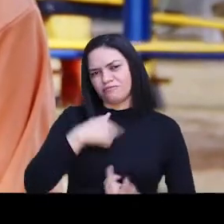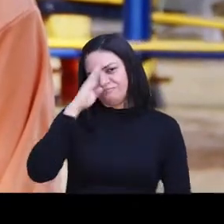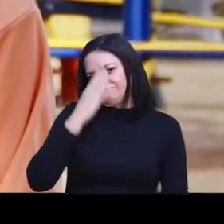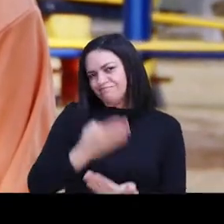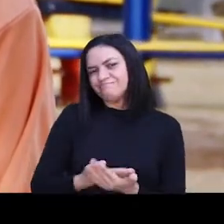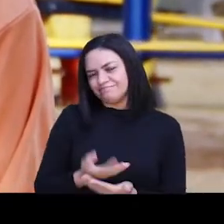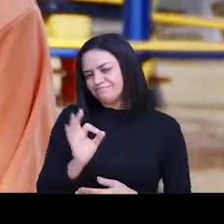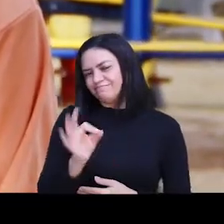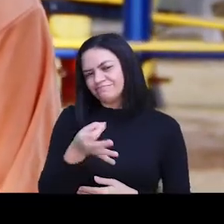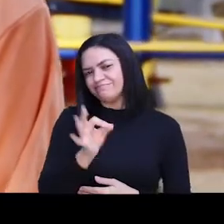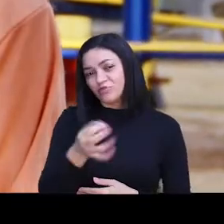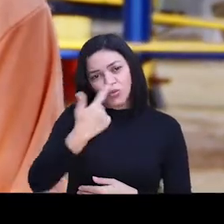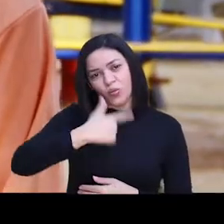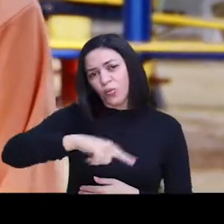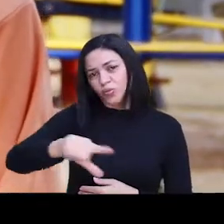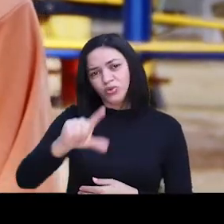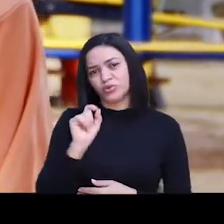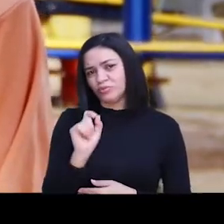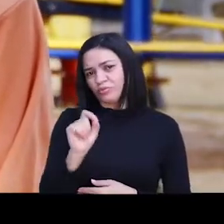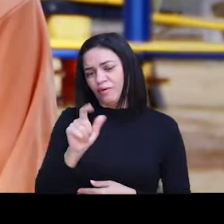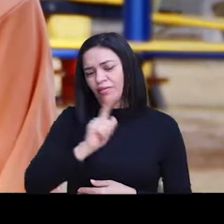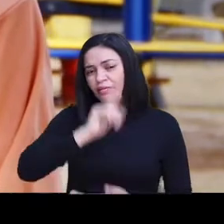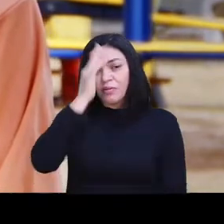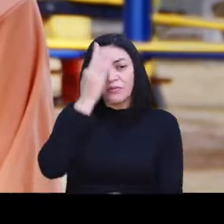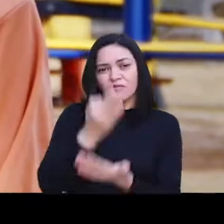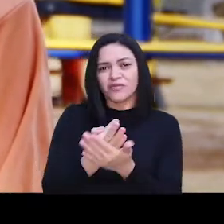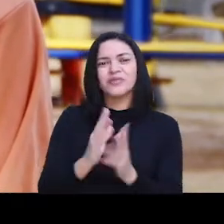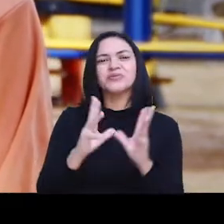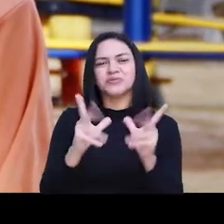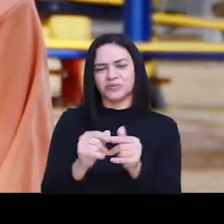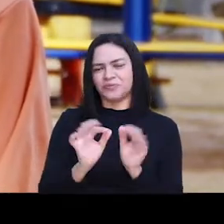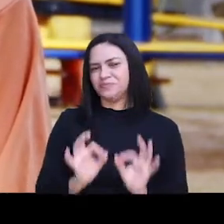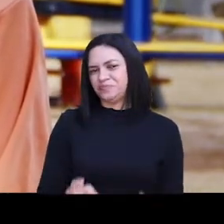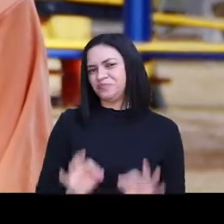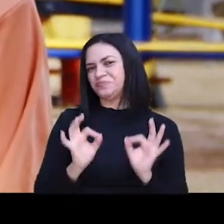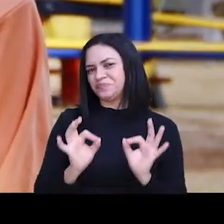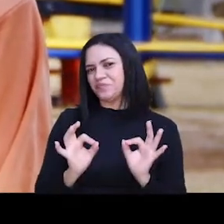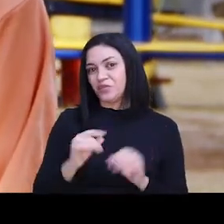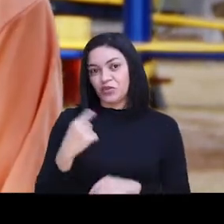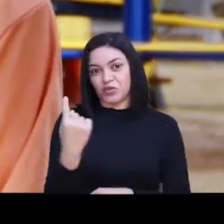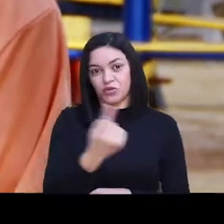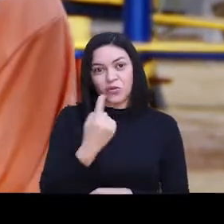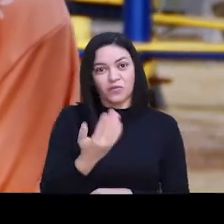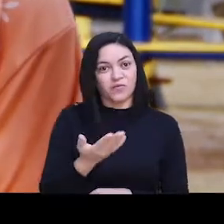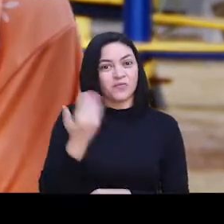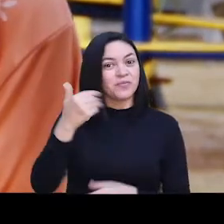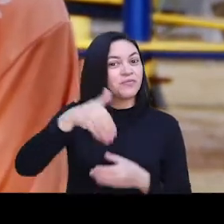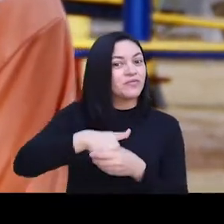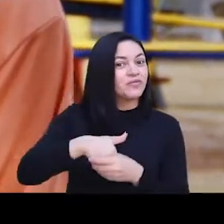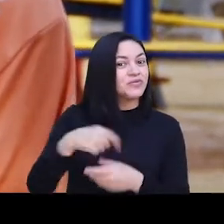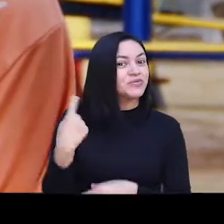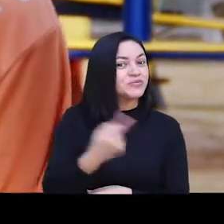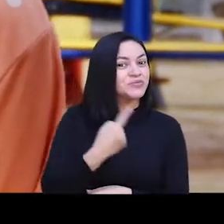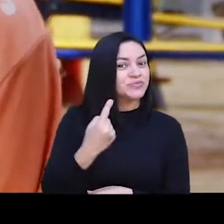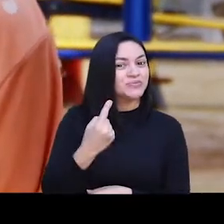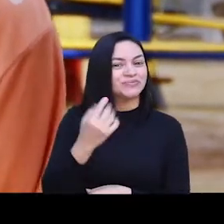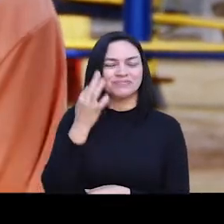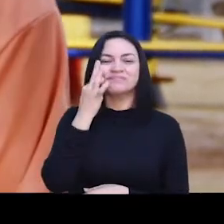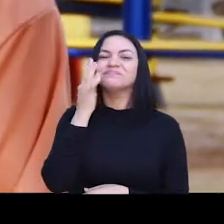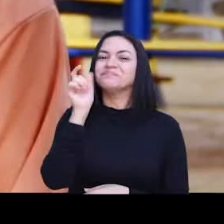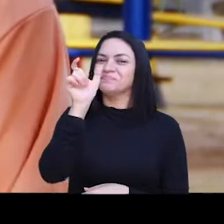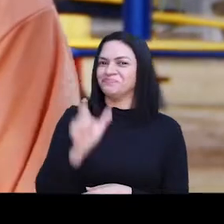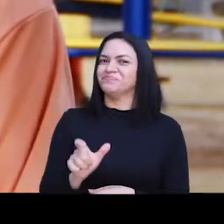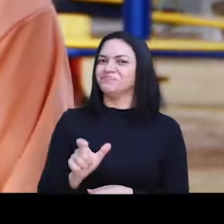acreditei, né? E continue tendo fé, porque tudo dá certo. E vamos votar no nosso